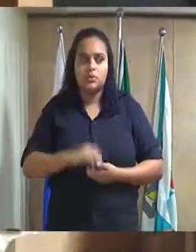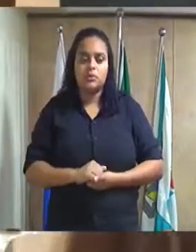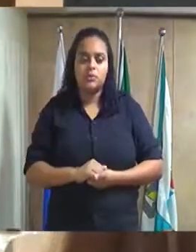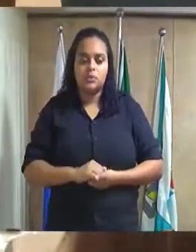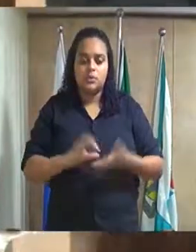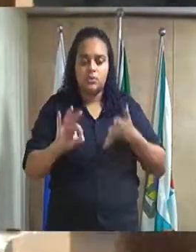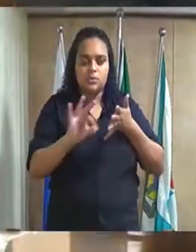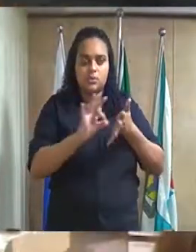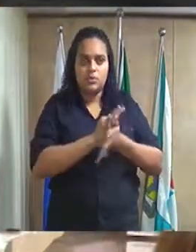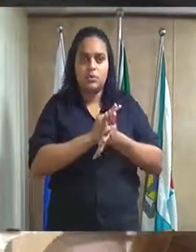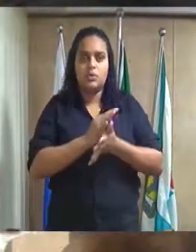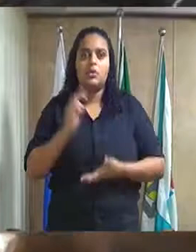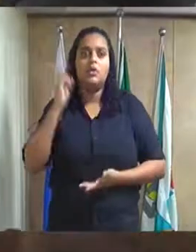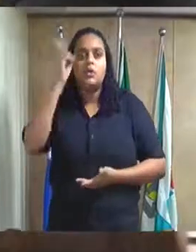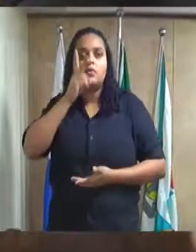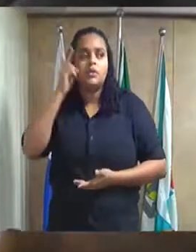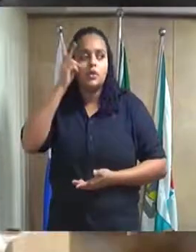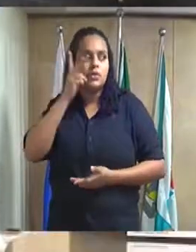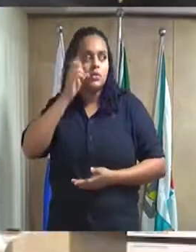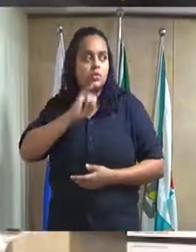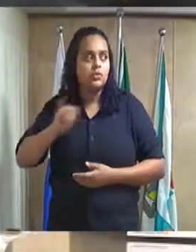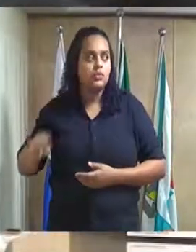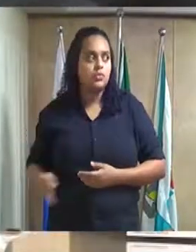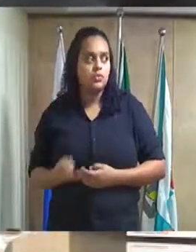por ordem de inscrição, vereador Júnior Wills.